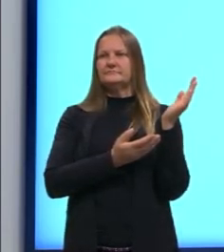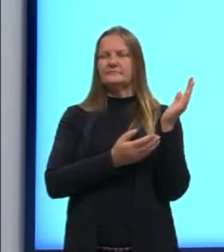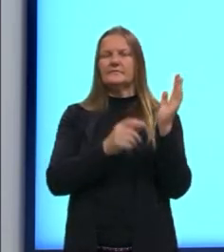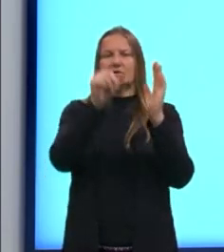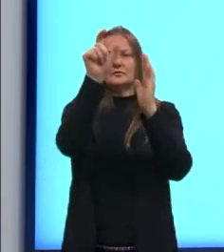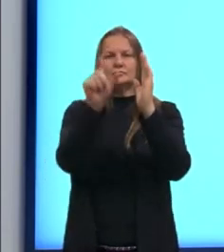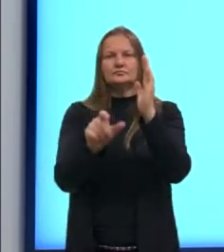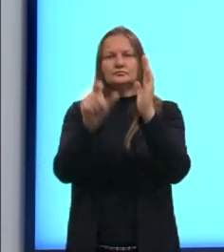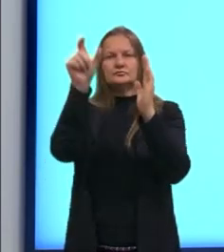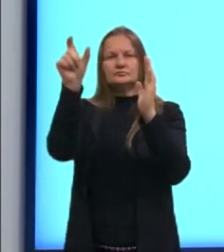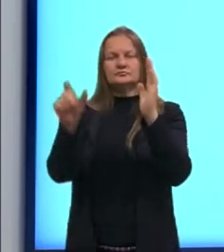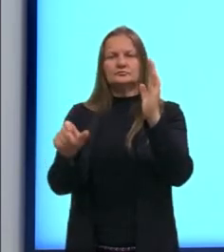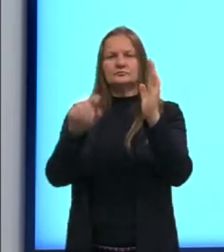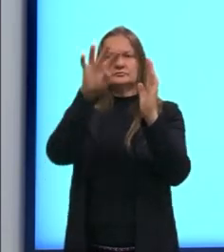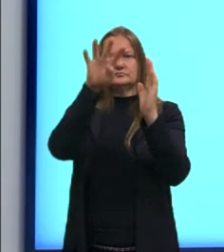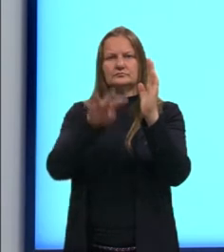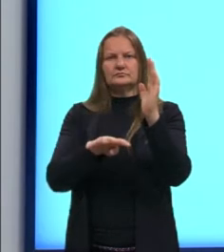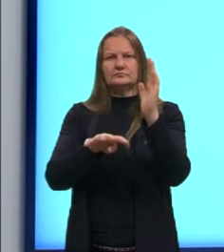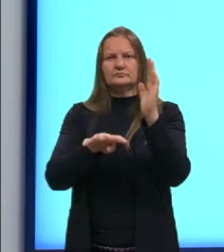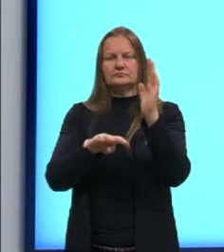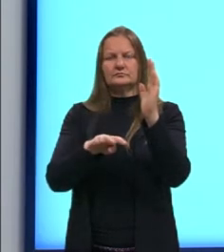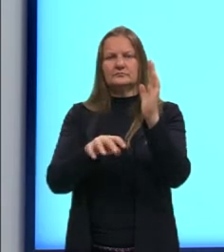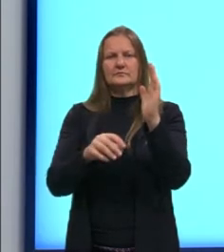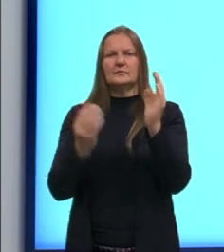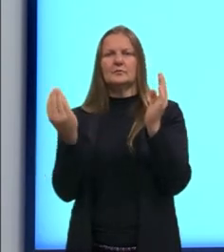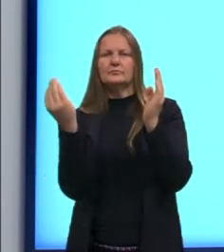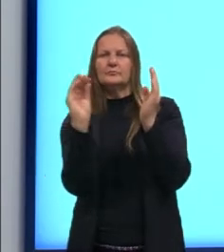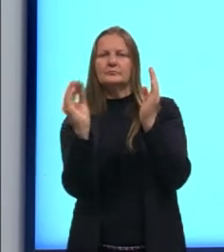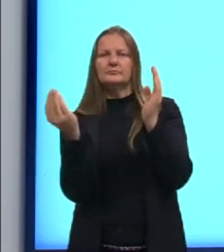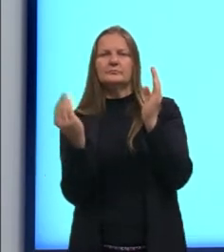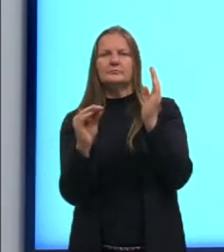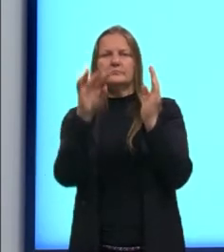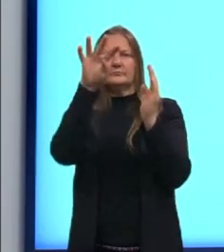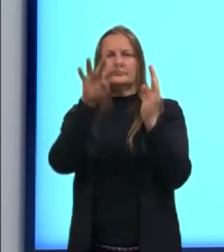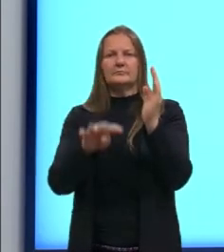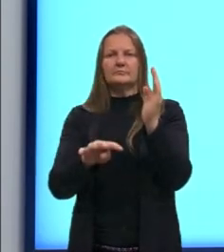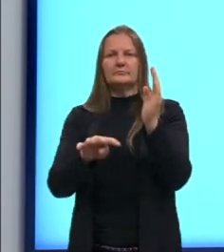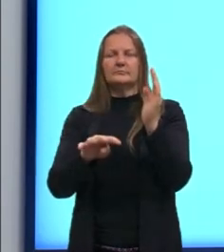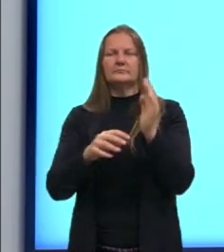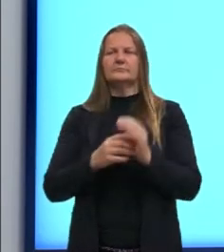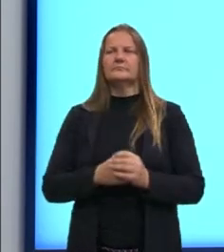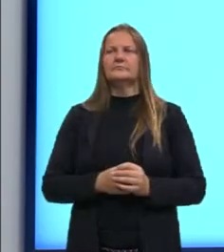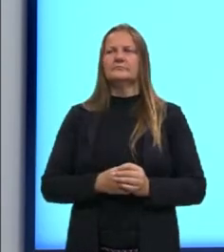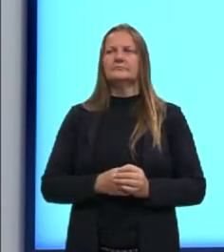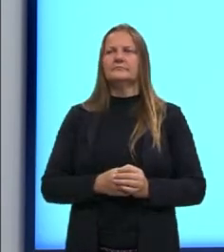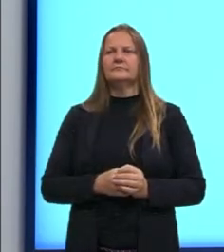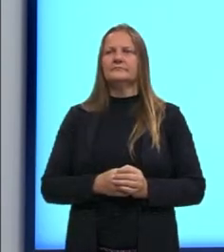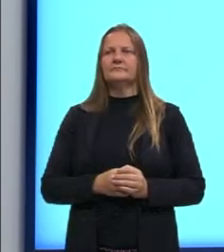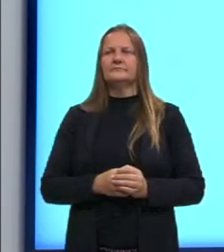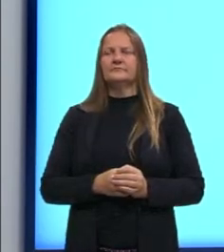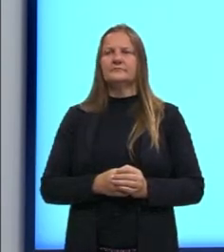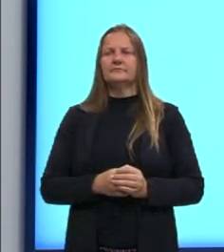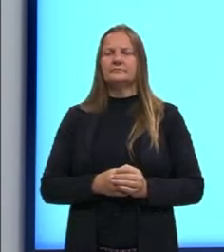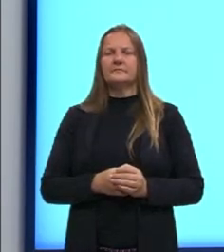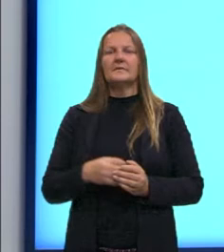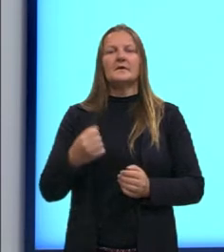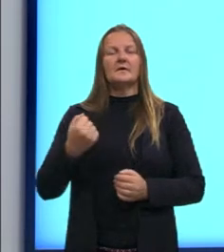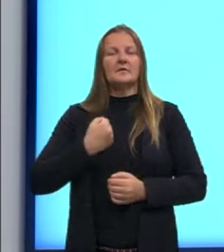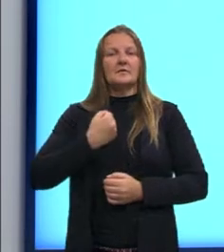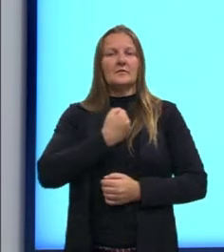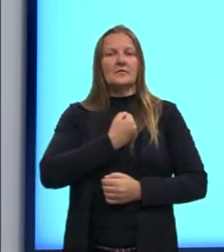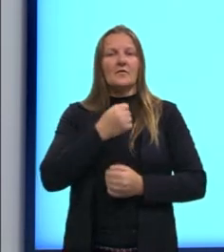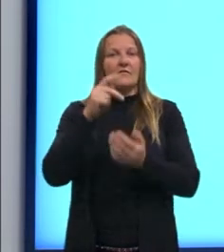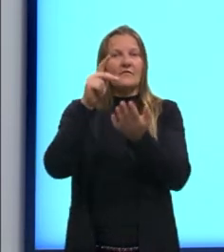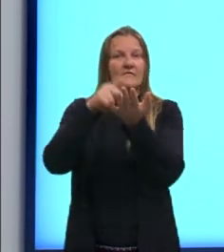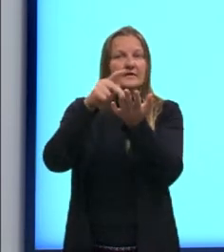coluna, nós colocamos as sentenças, as proposições que forem necessárias, e aí nós vamos atribuir o valor de verdadeiro